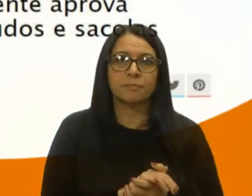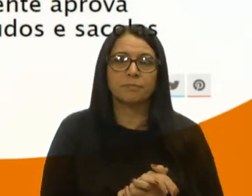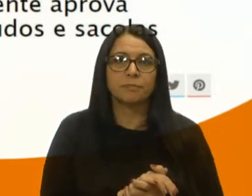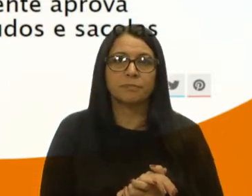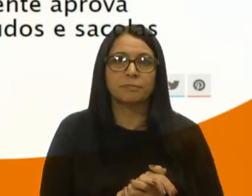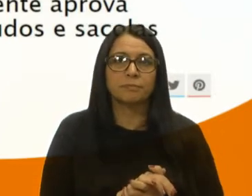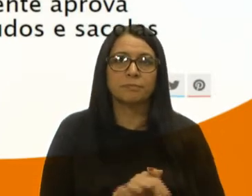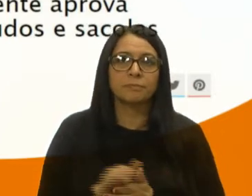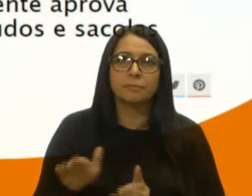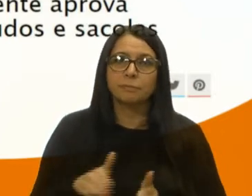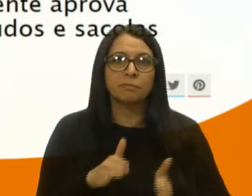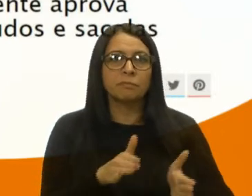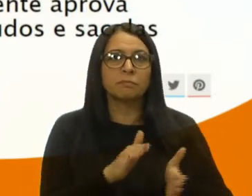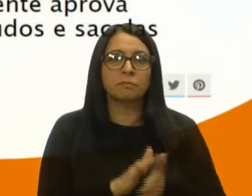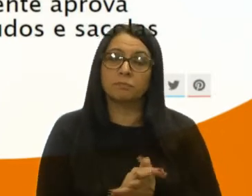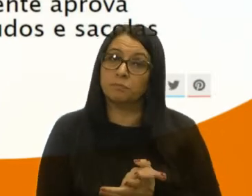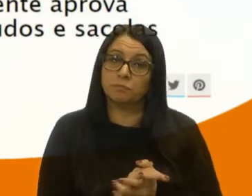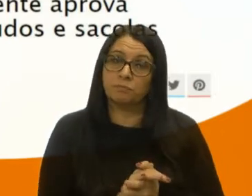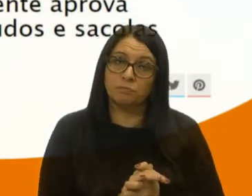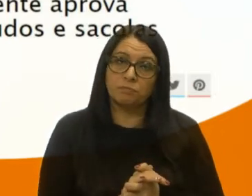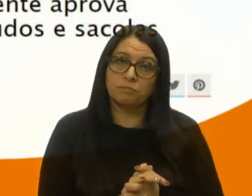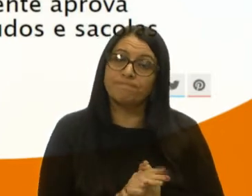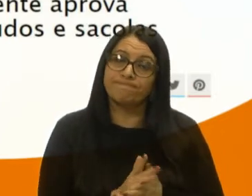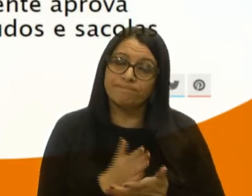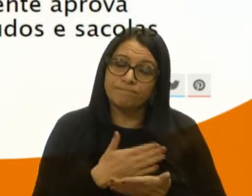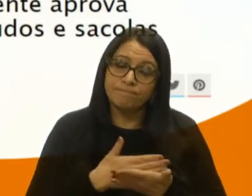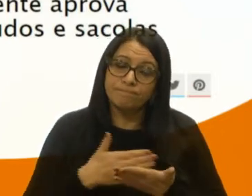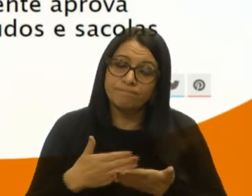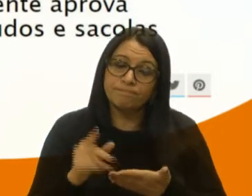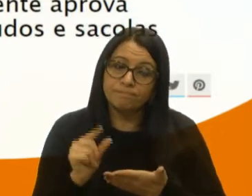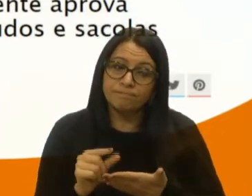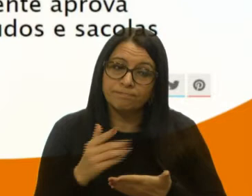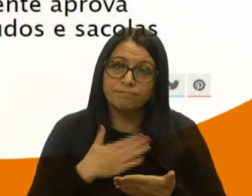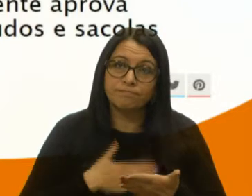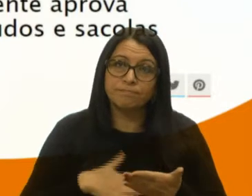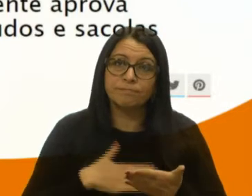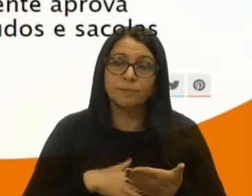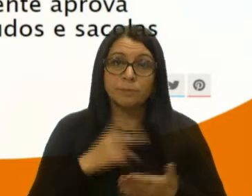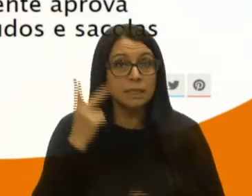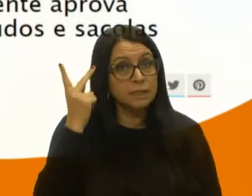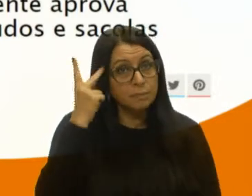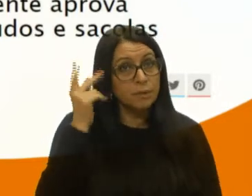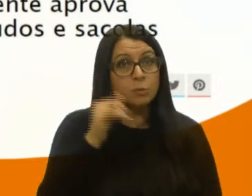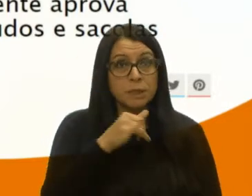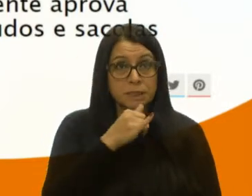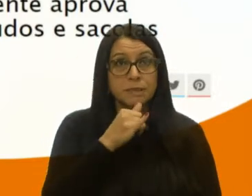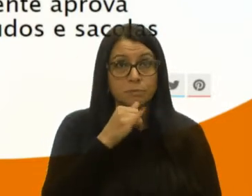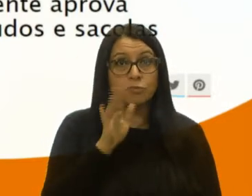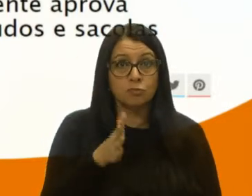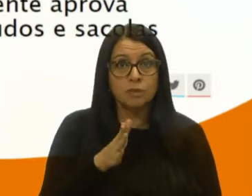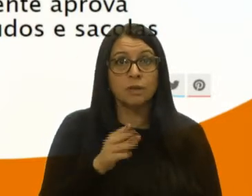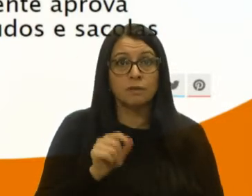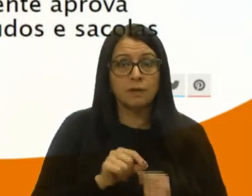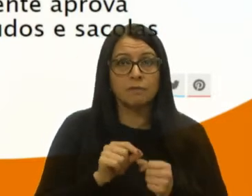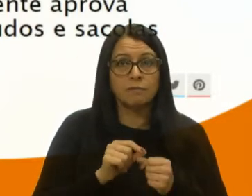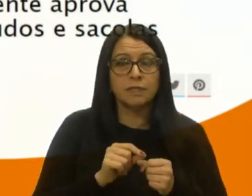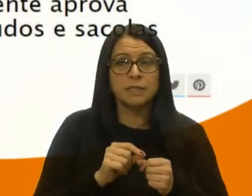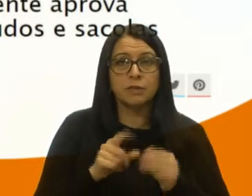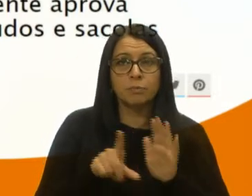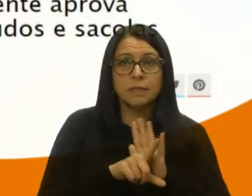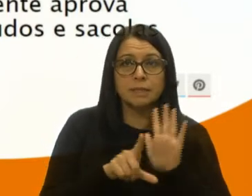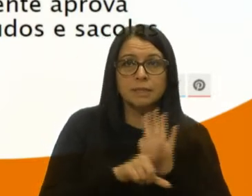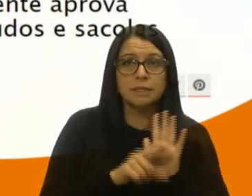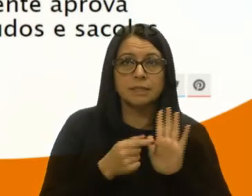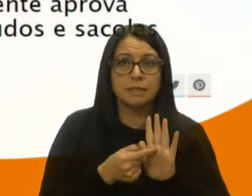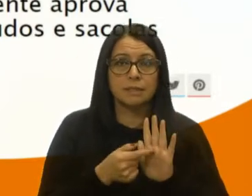numa caminhada tímida ainda, mas São Paulo, por exemplo, já vem fazendo algumas legislações no